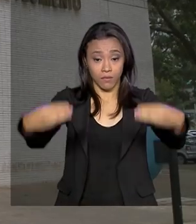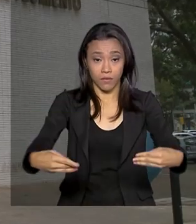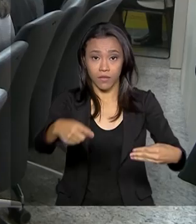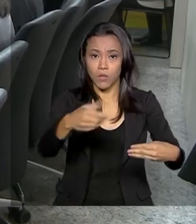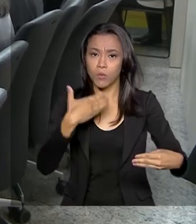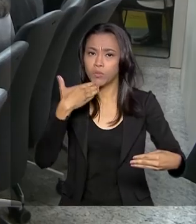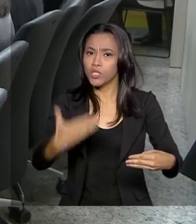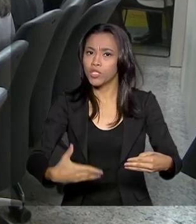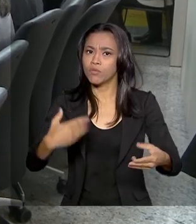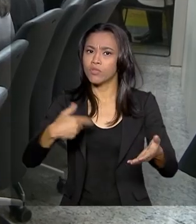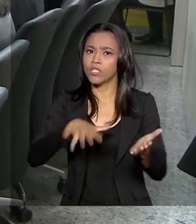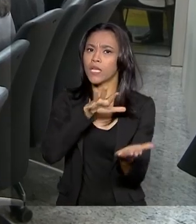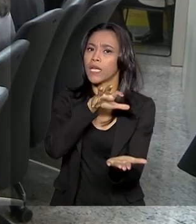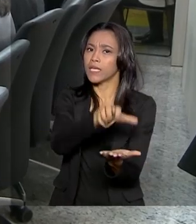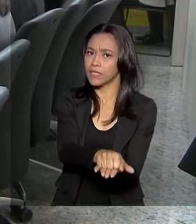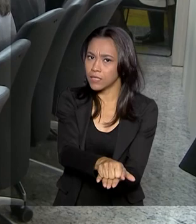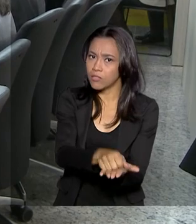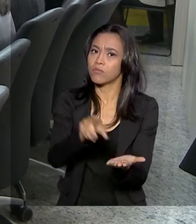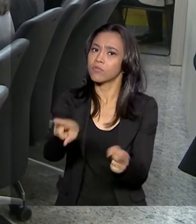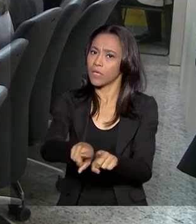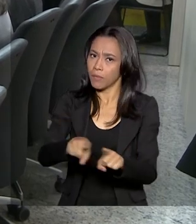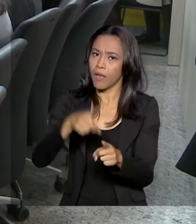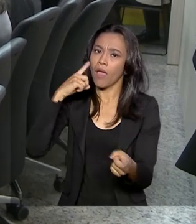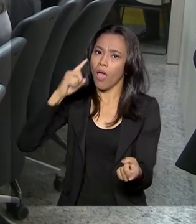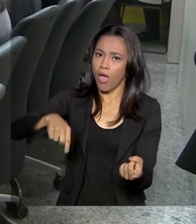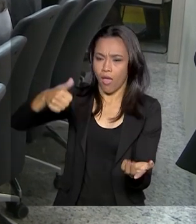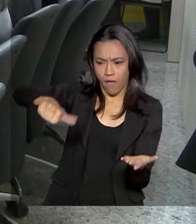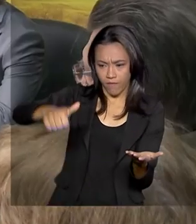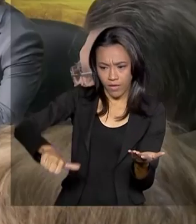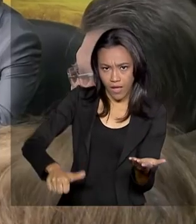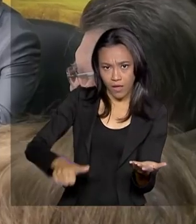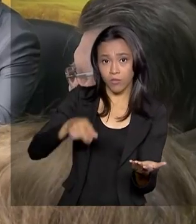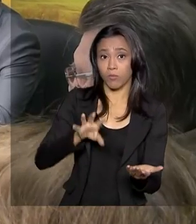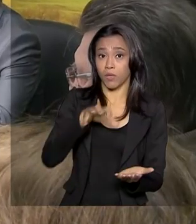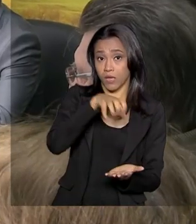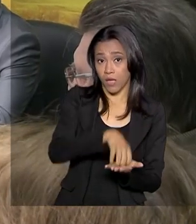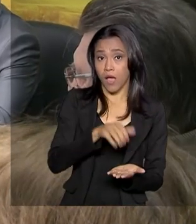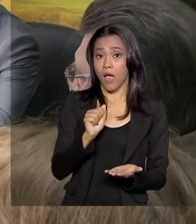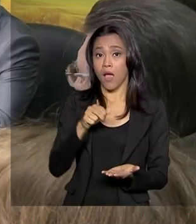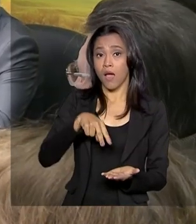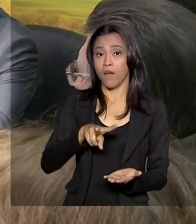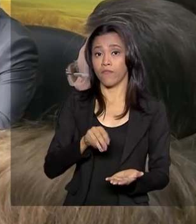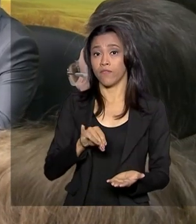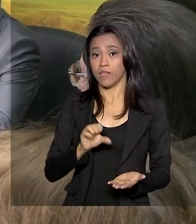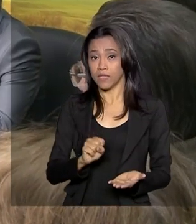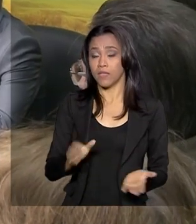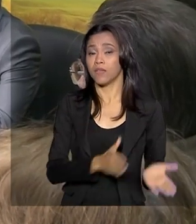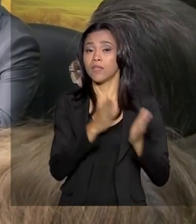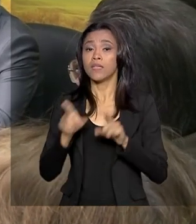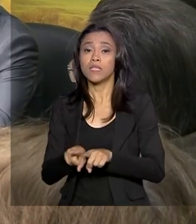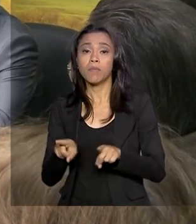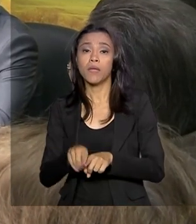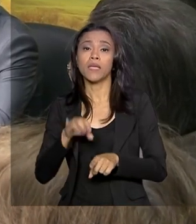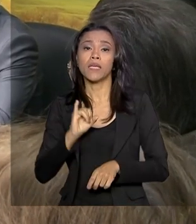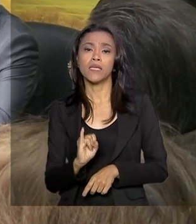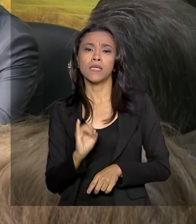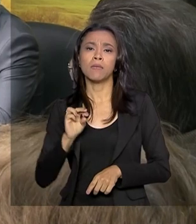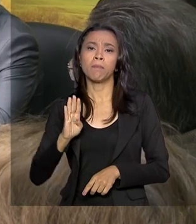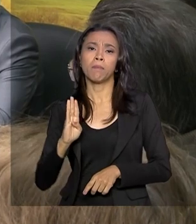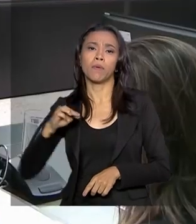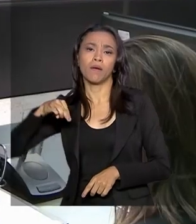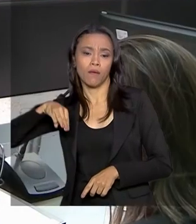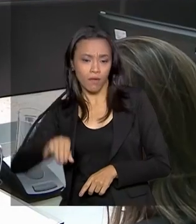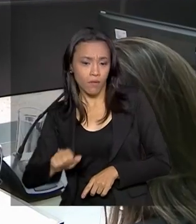registros são avaliados também pela Anvisa e o Ibama. E por lei, nenhum produto atual pode ser